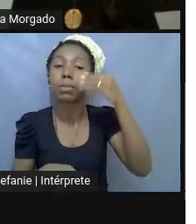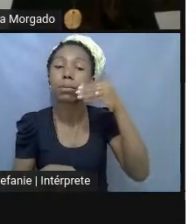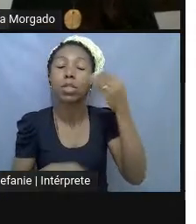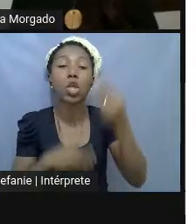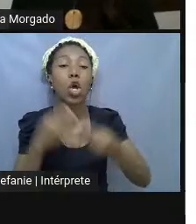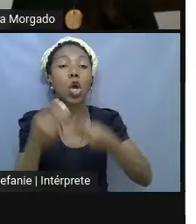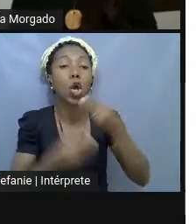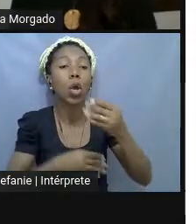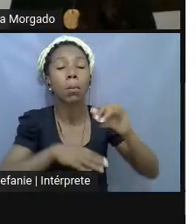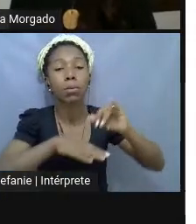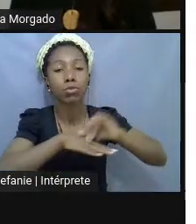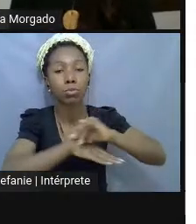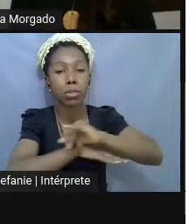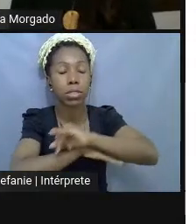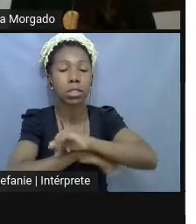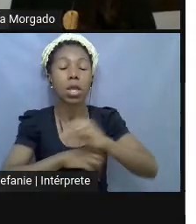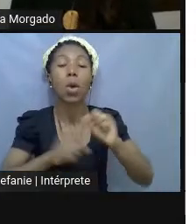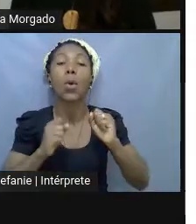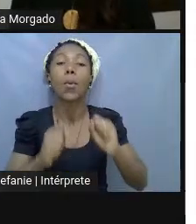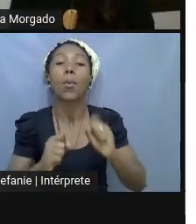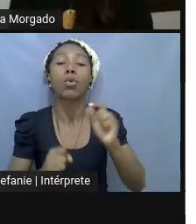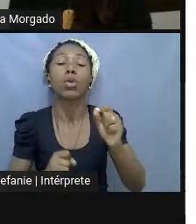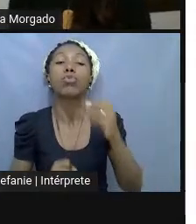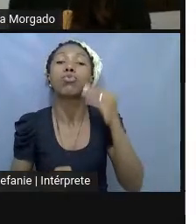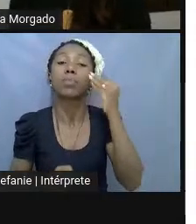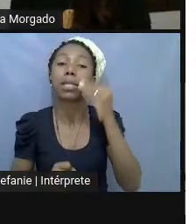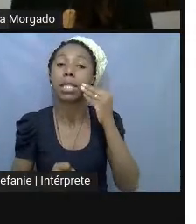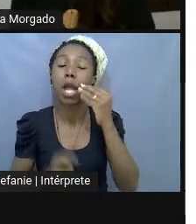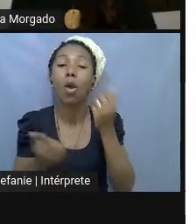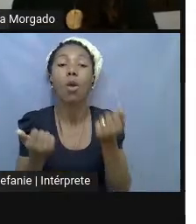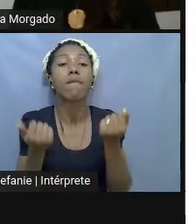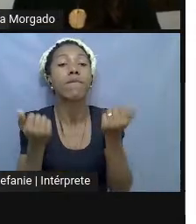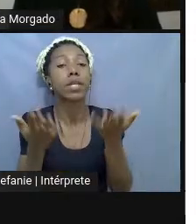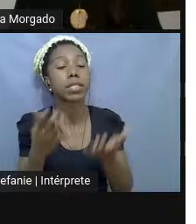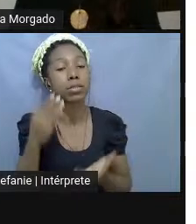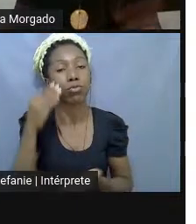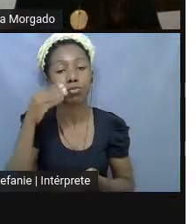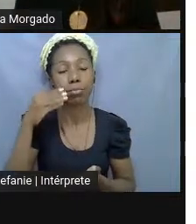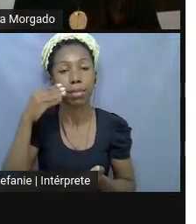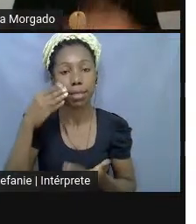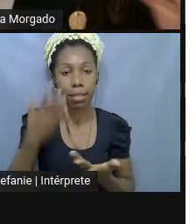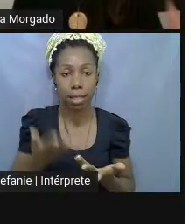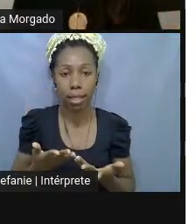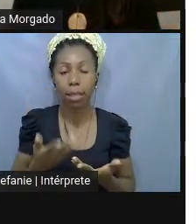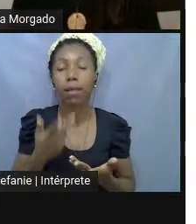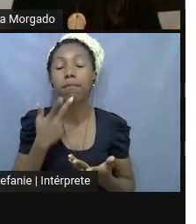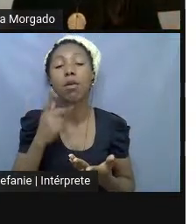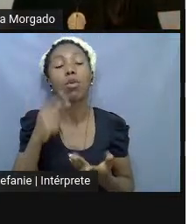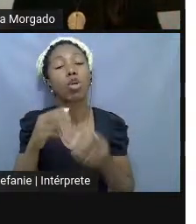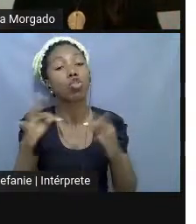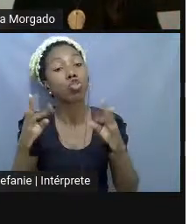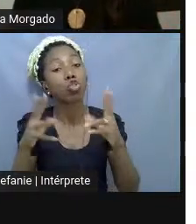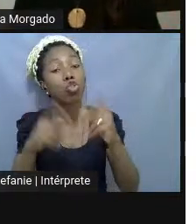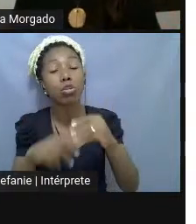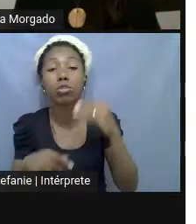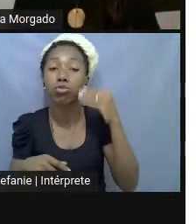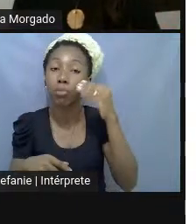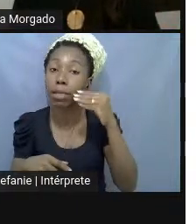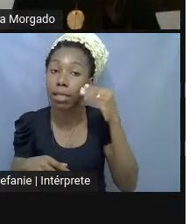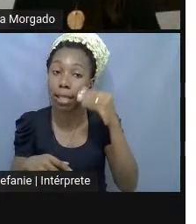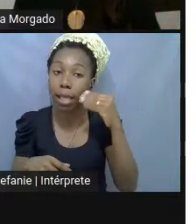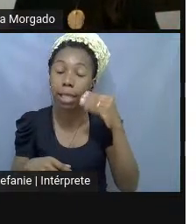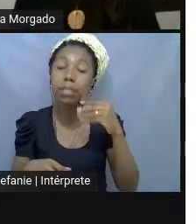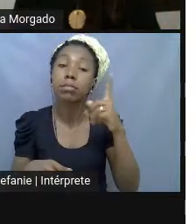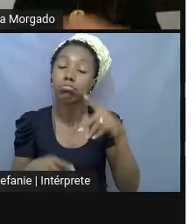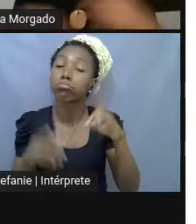pode ser um campus para experiências, para oferecer experiências, aí ele fala onde todas as experiências humanas, né, seriam